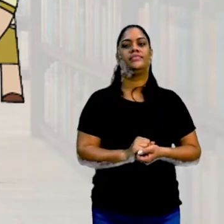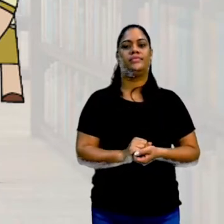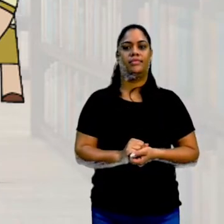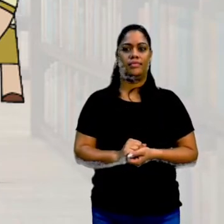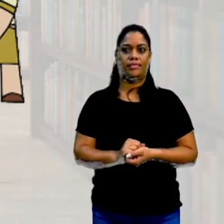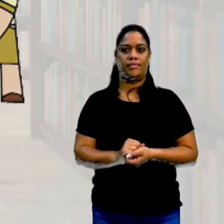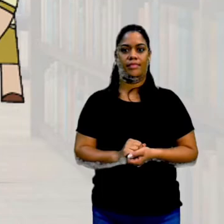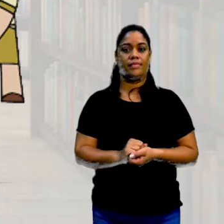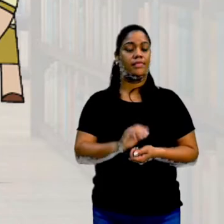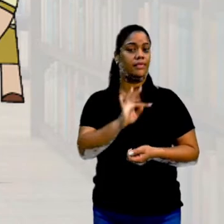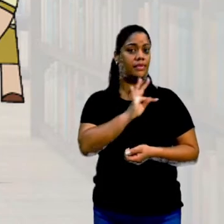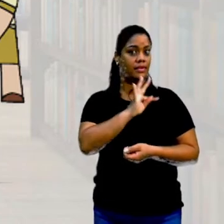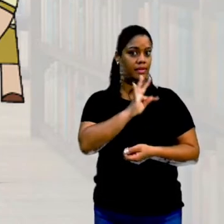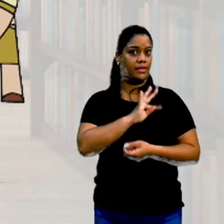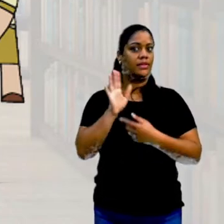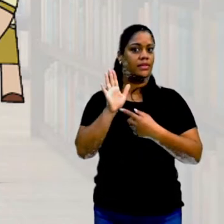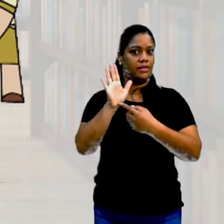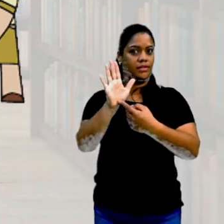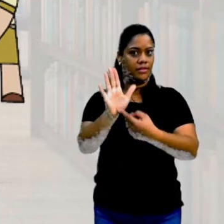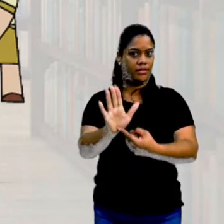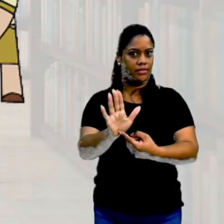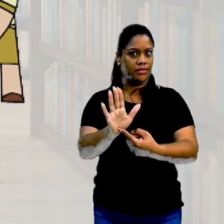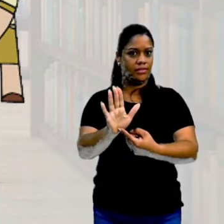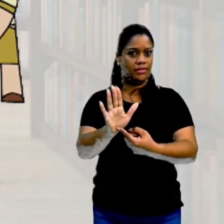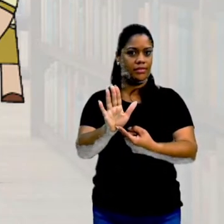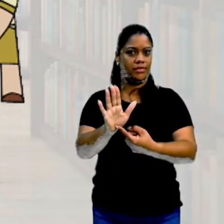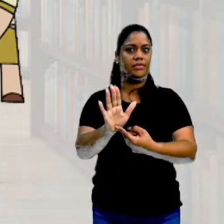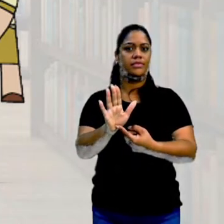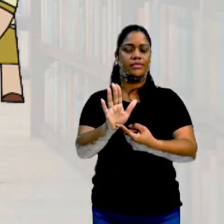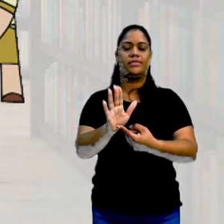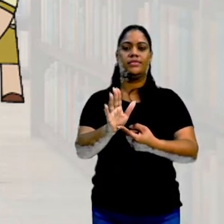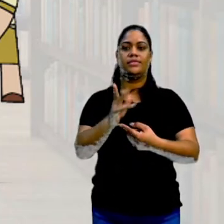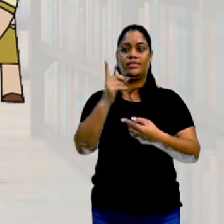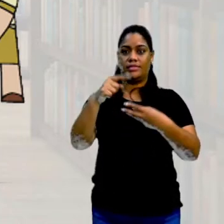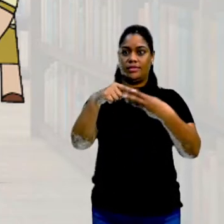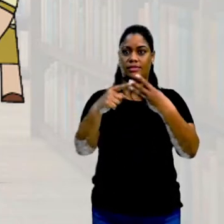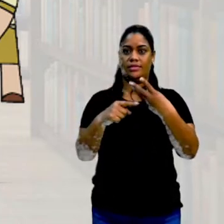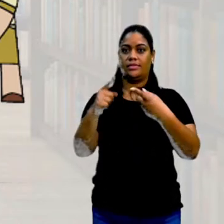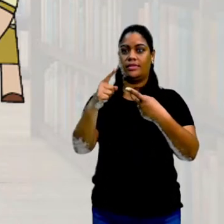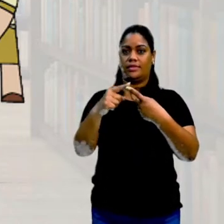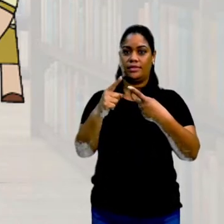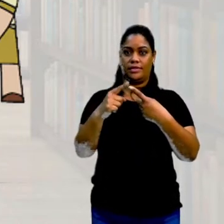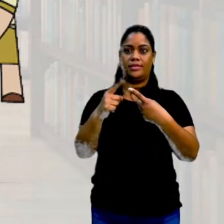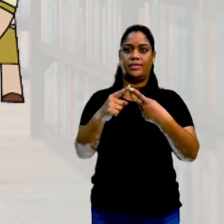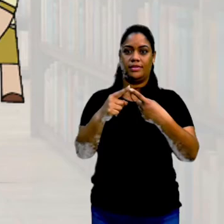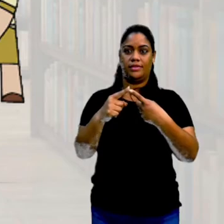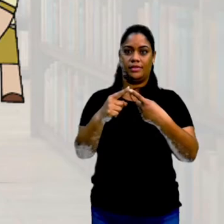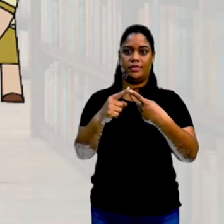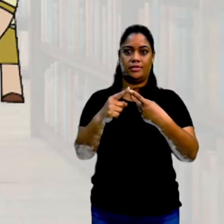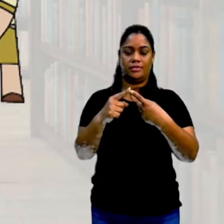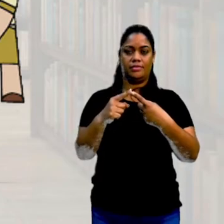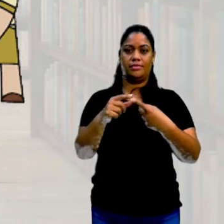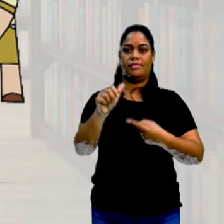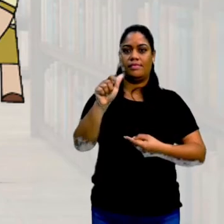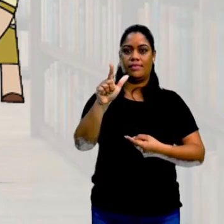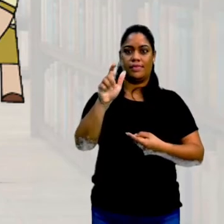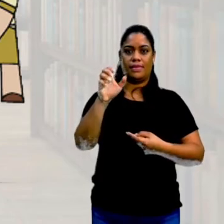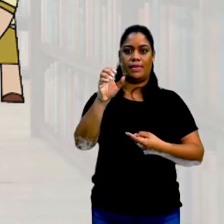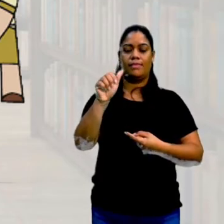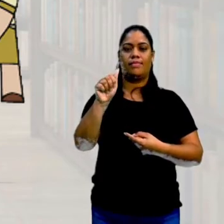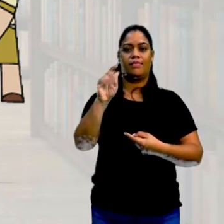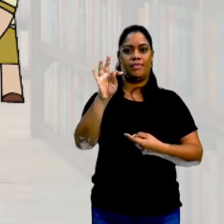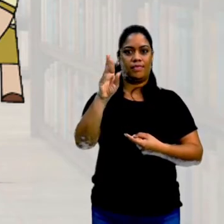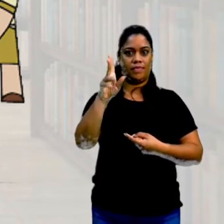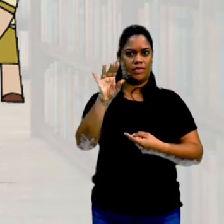da técnica de amostragem, a gente vai falar de 3. A primeira é chamada de aleatória simples,